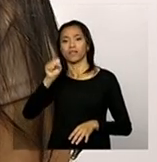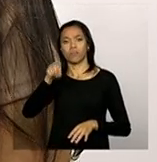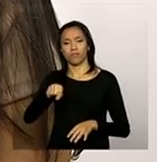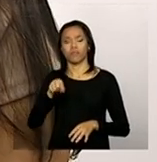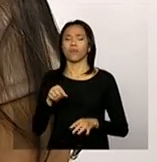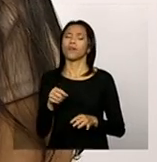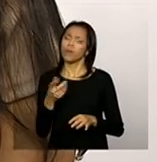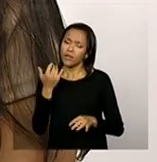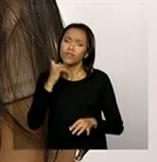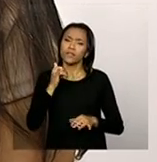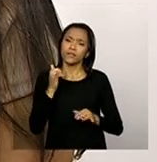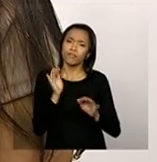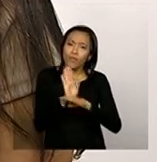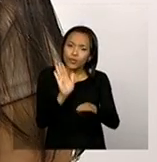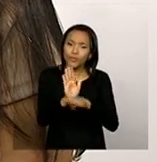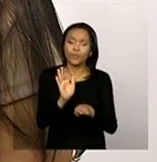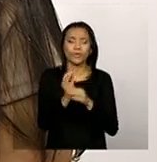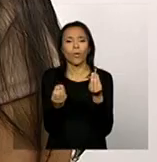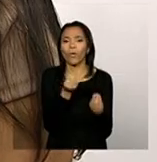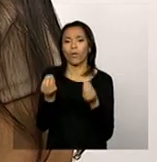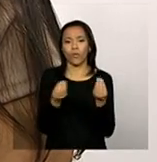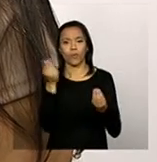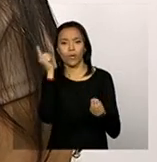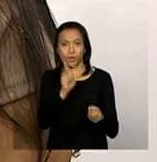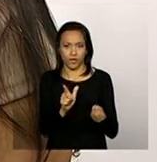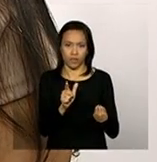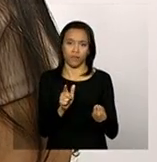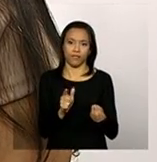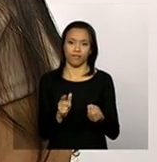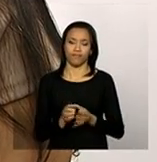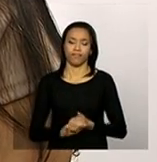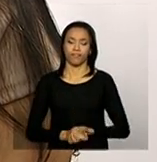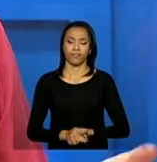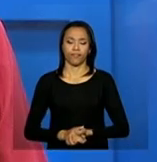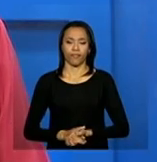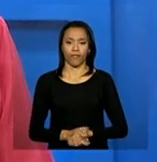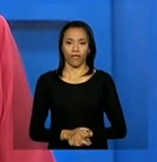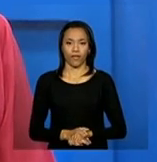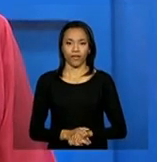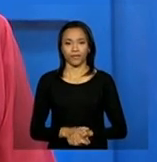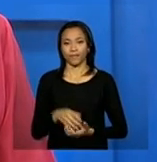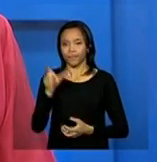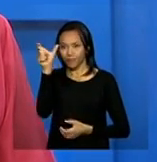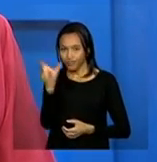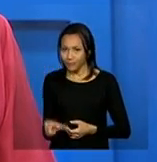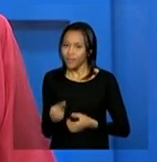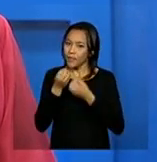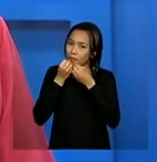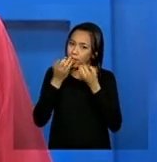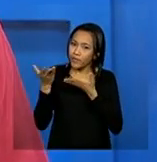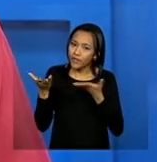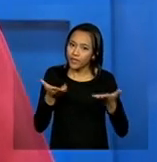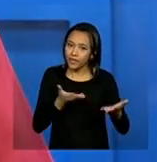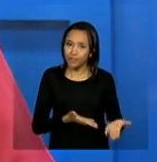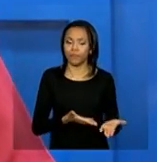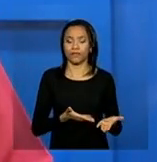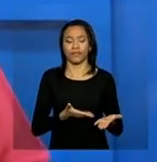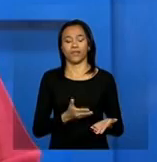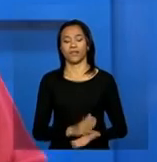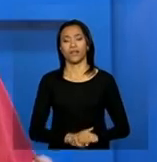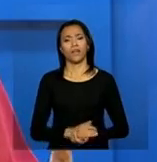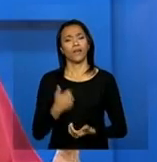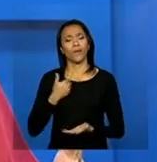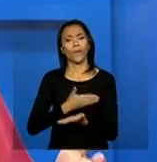procedimento e ajuda eles a poderem preencher o censo. Frederico, seja bem-vindo, é prazer recebê-lo. E eu quero